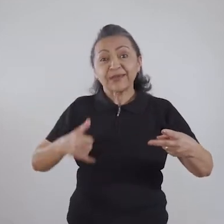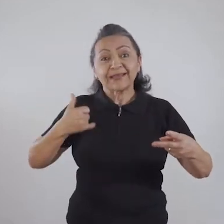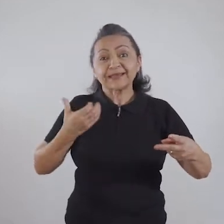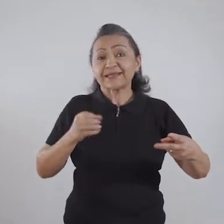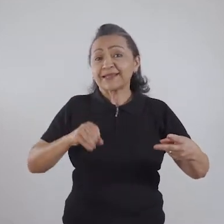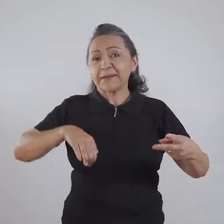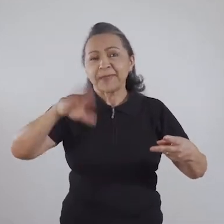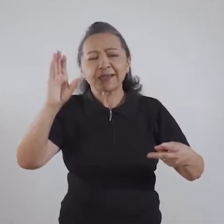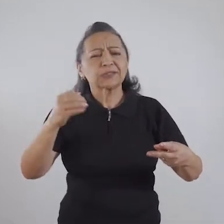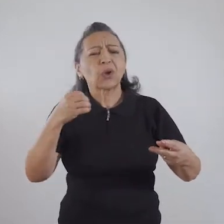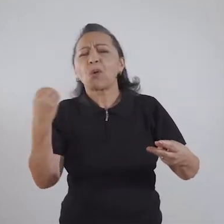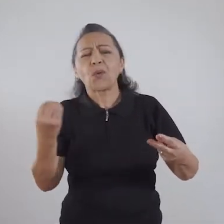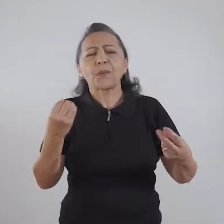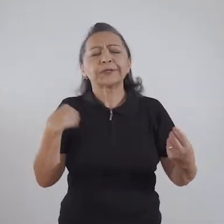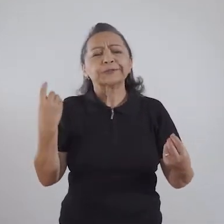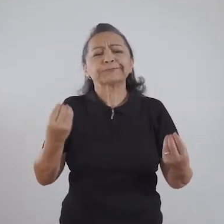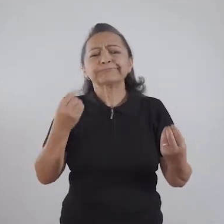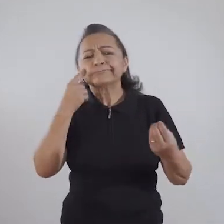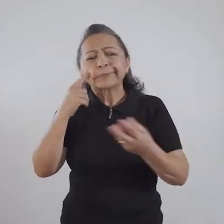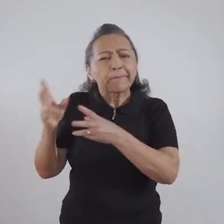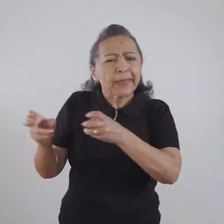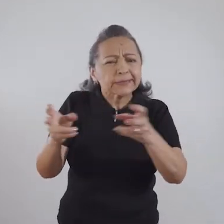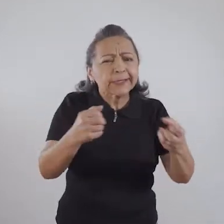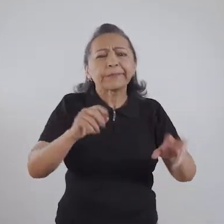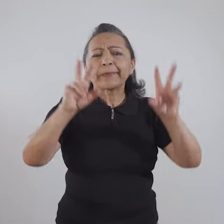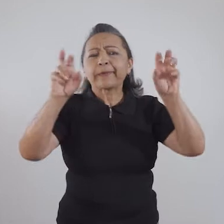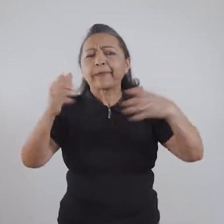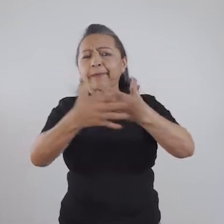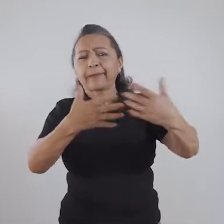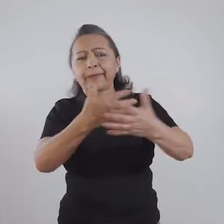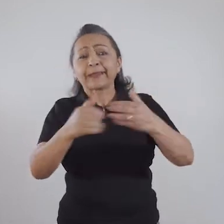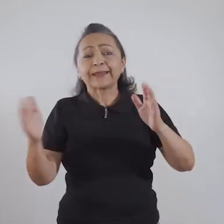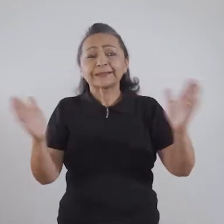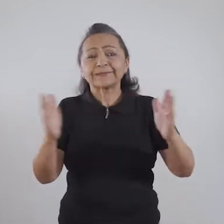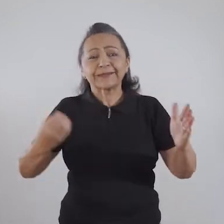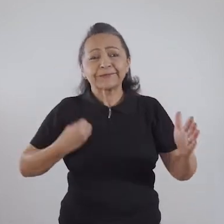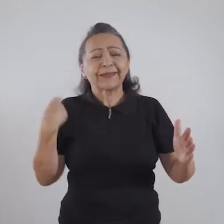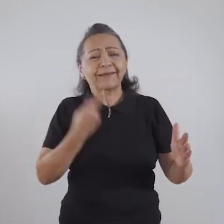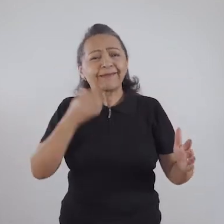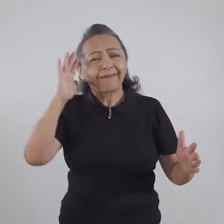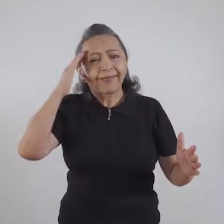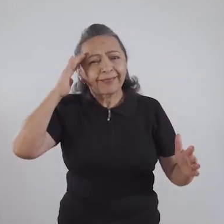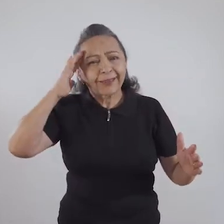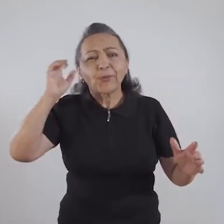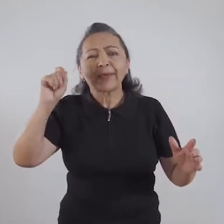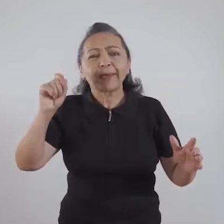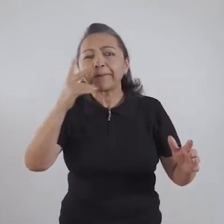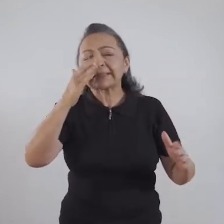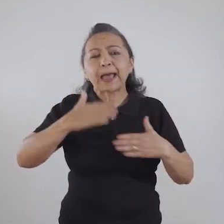questão da sexualidade nessa fase de vida que a gente entende que seja a partir dos 60 anos.